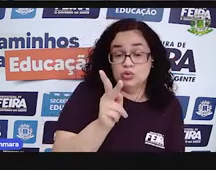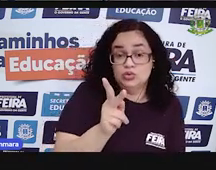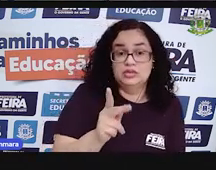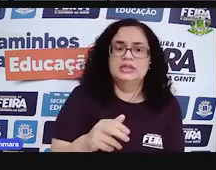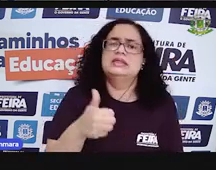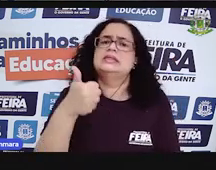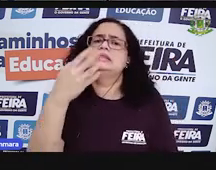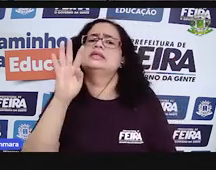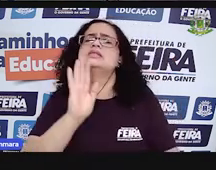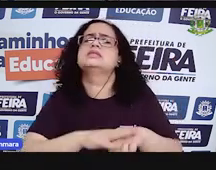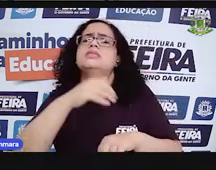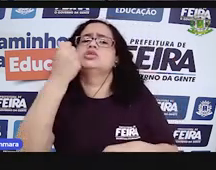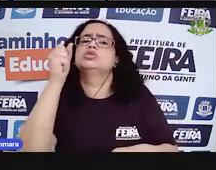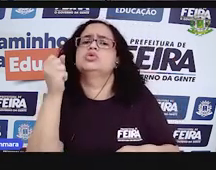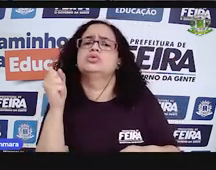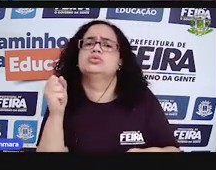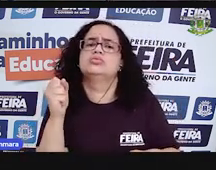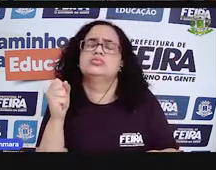13 mais 8.